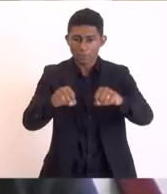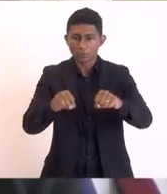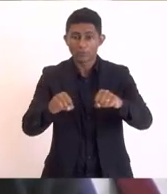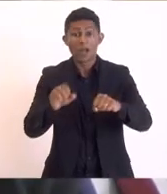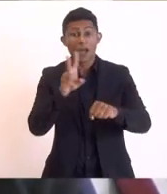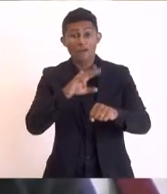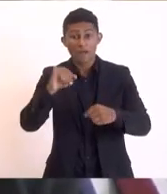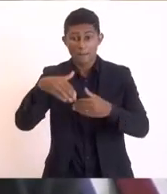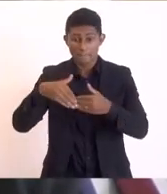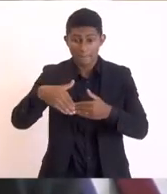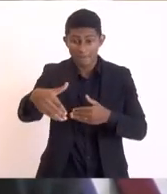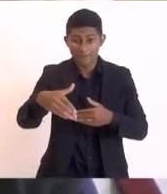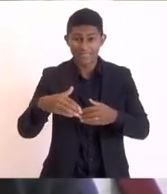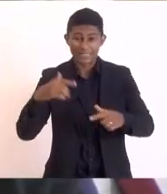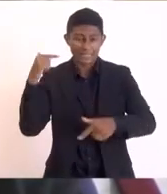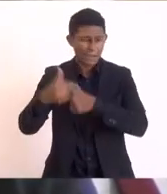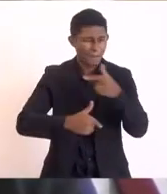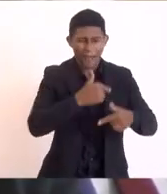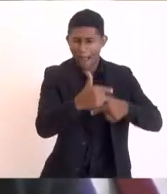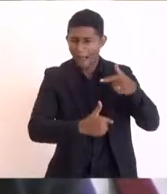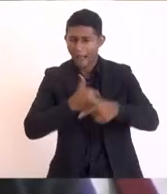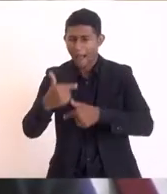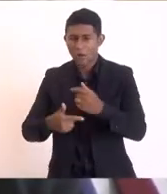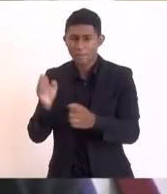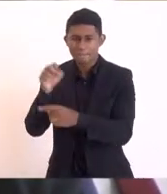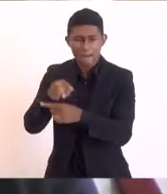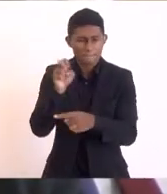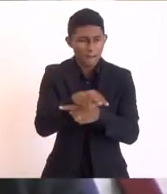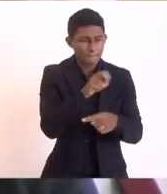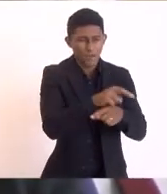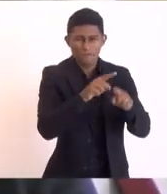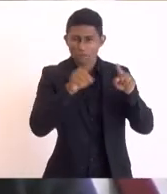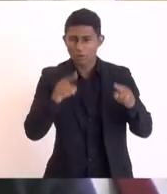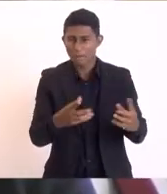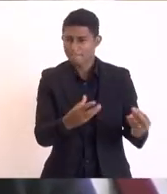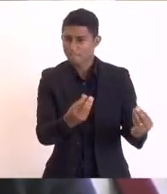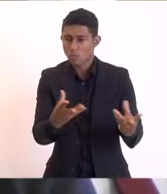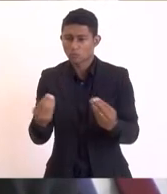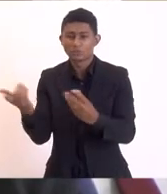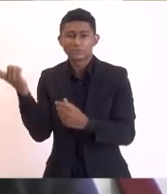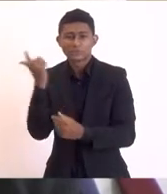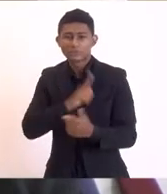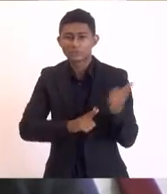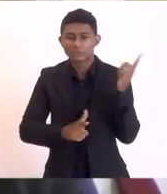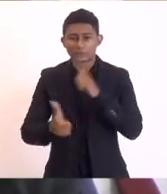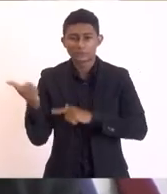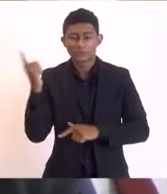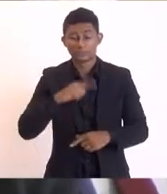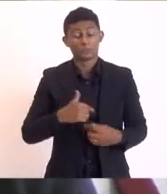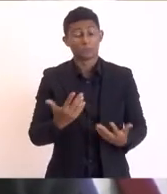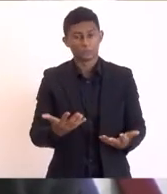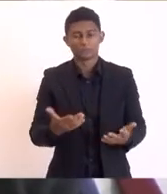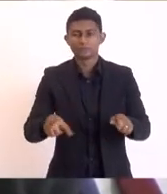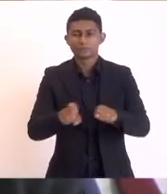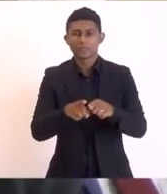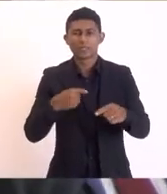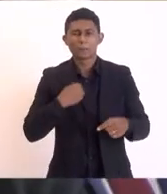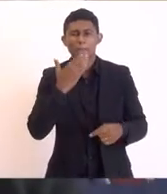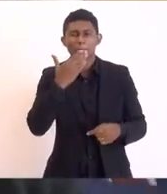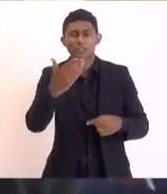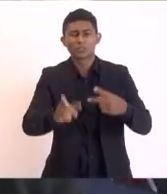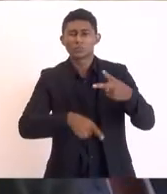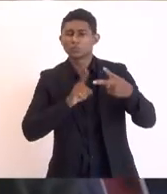da nossa cidade quero aqui também fazer um segundo pedido deputado que nos ajude na